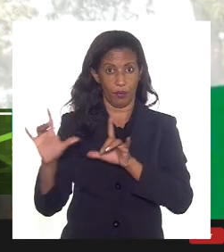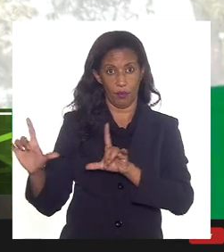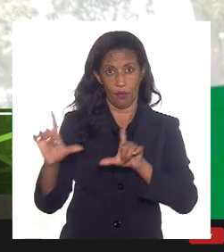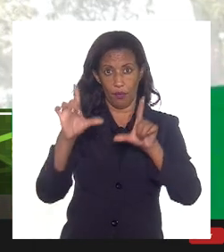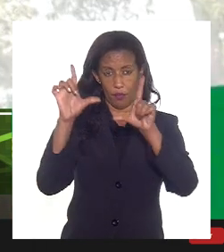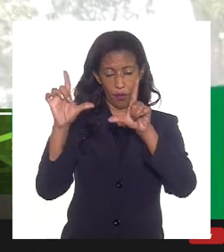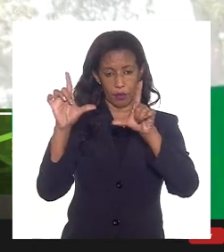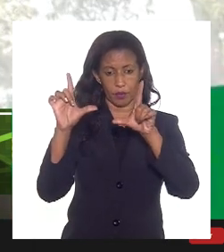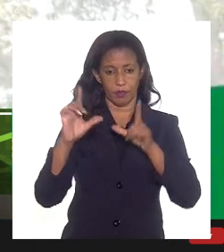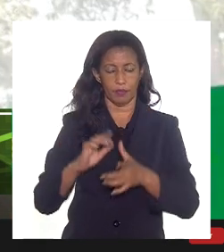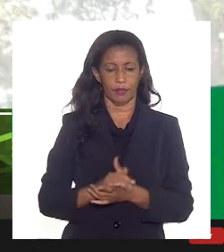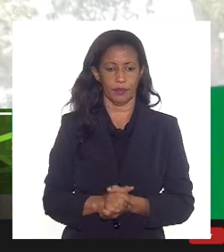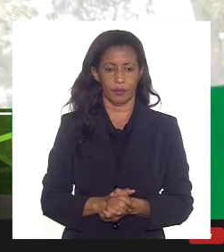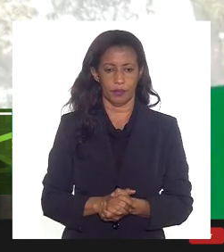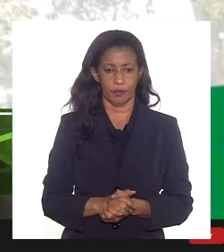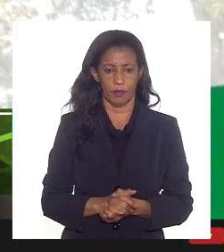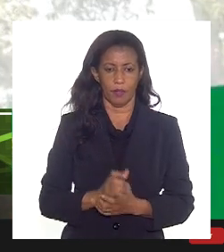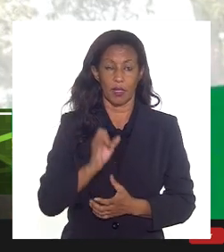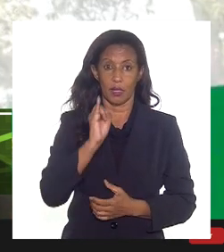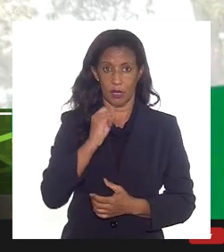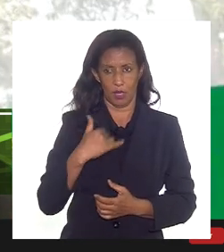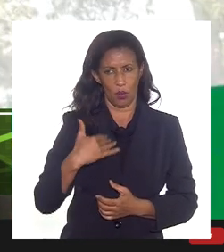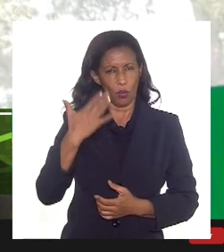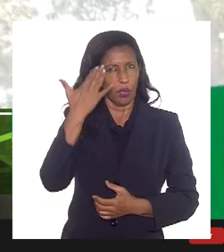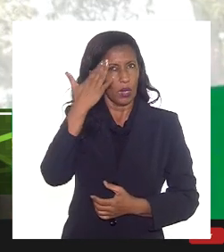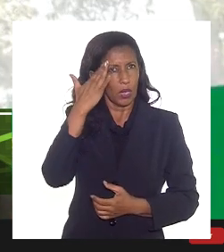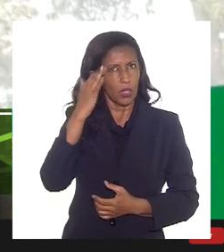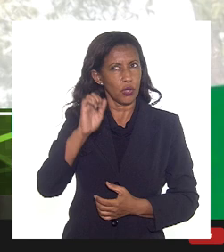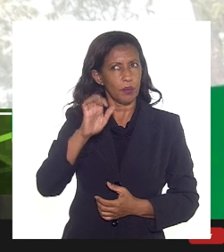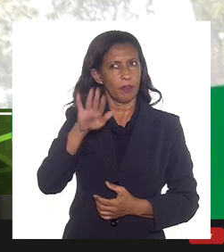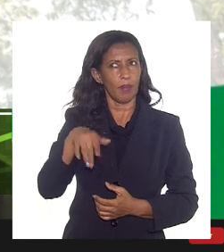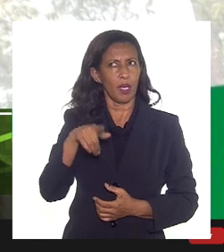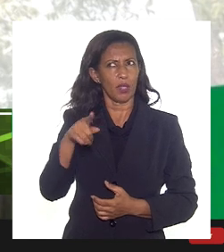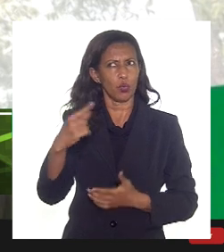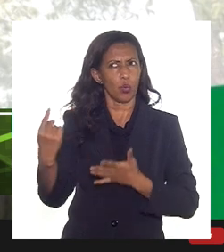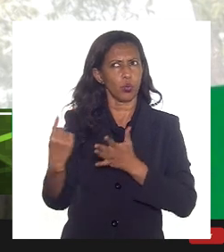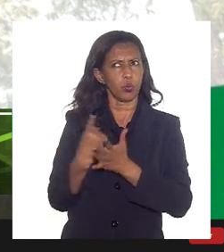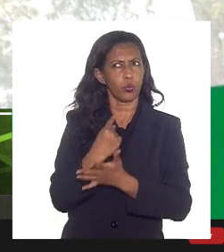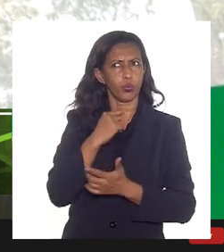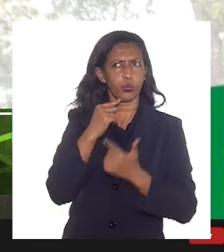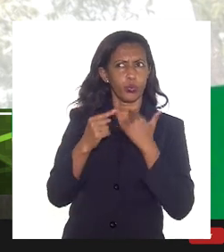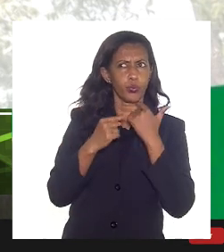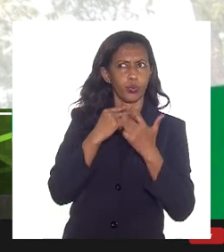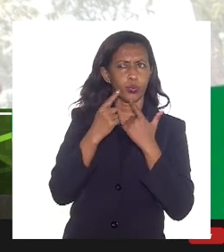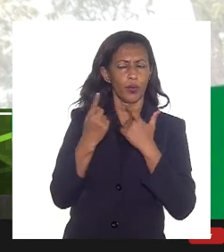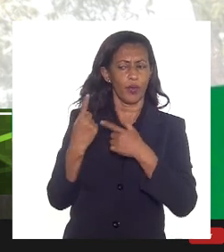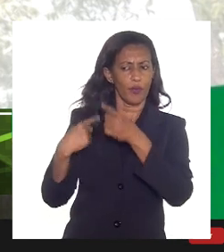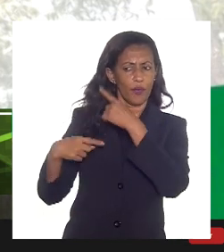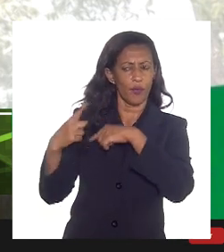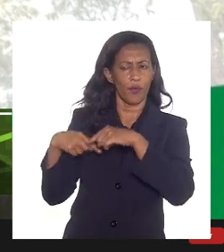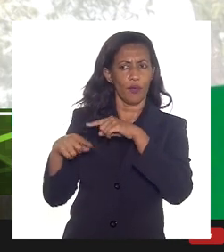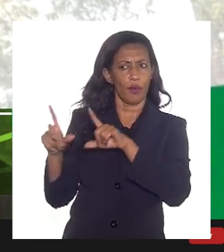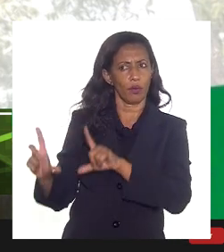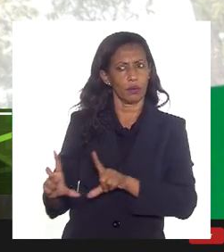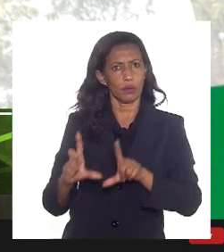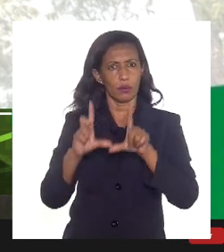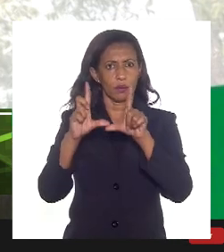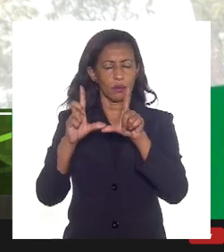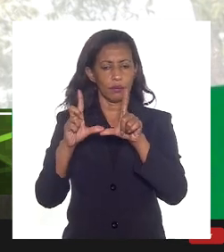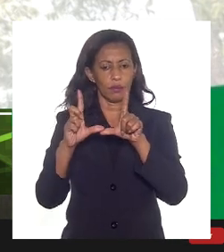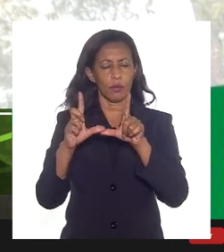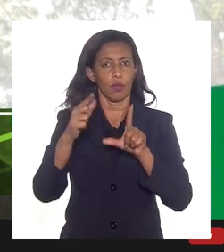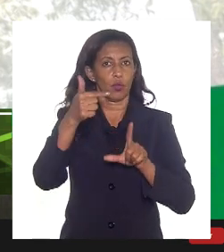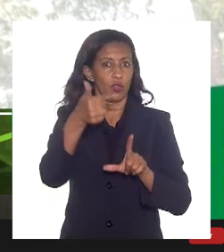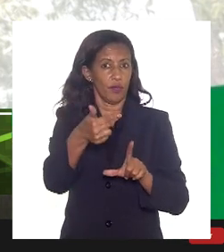se eu entendi bem da sua questão e aí eu me volto a apresentação do dia